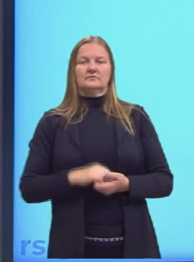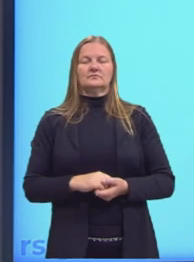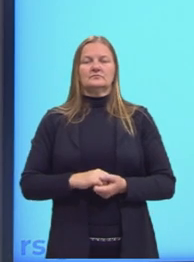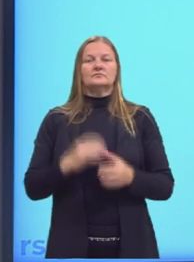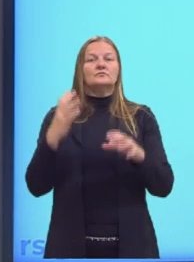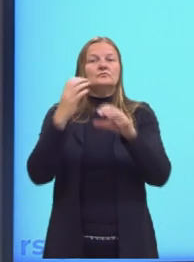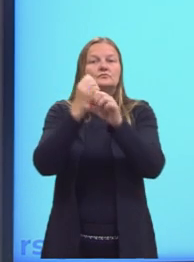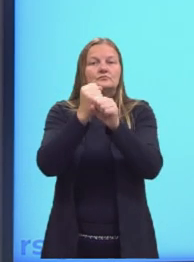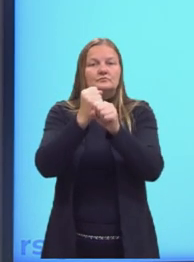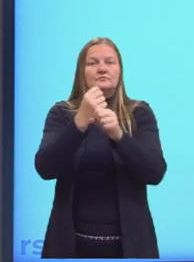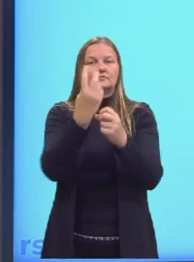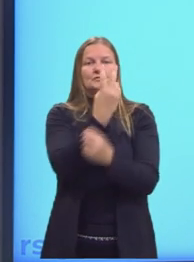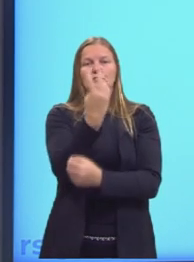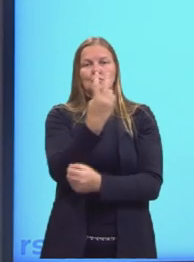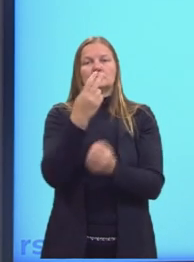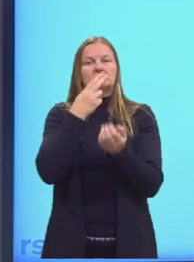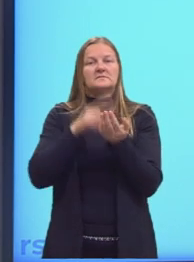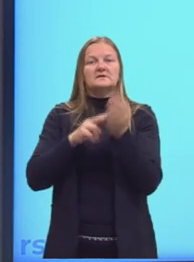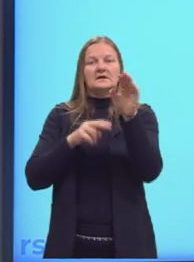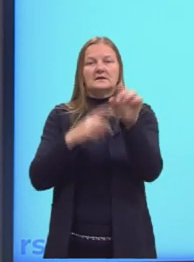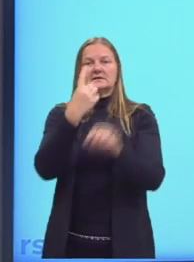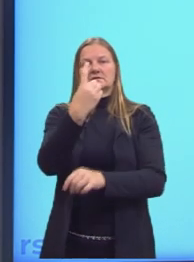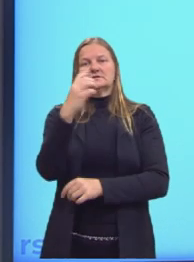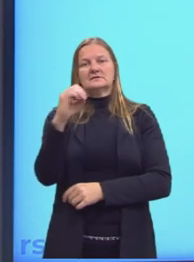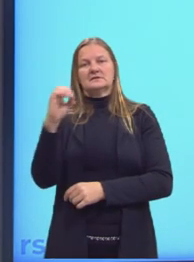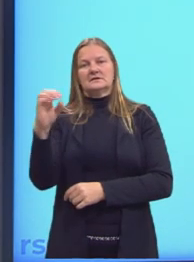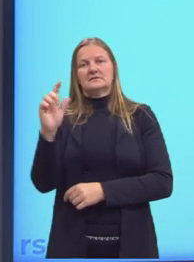para as duas cartas de 100 gramas.